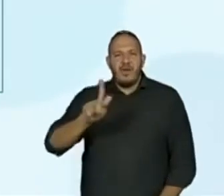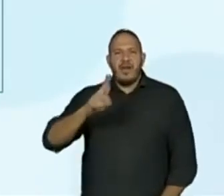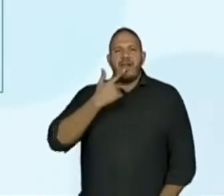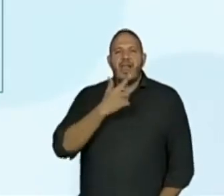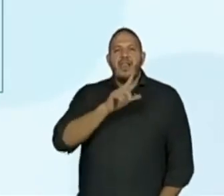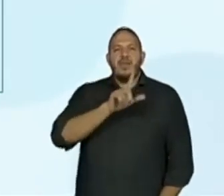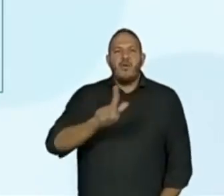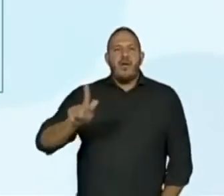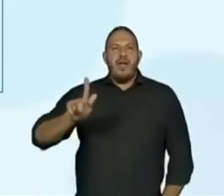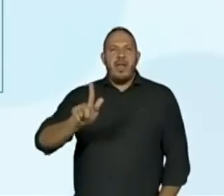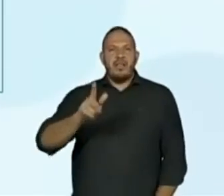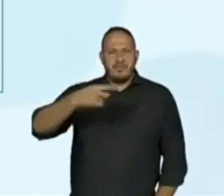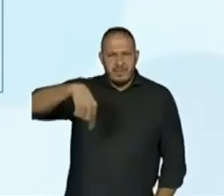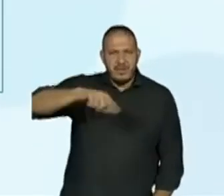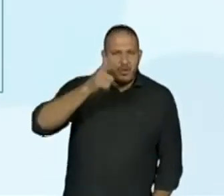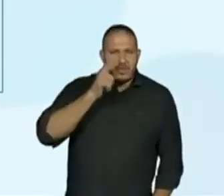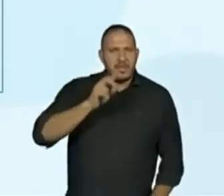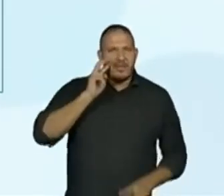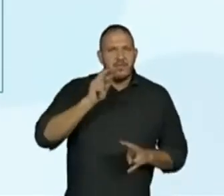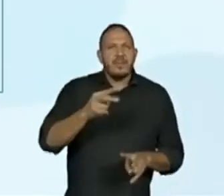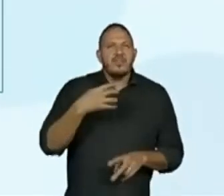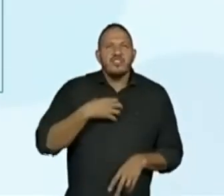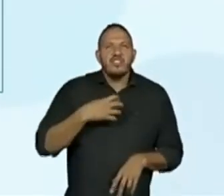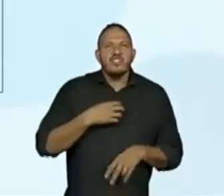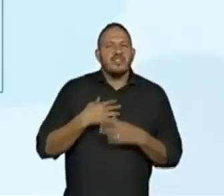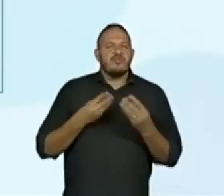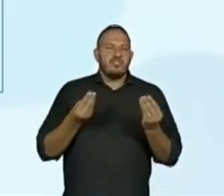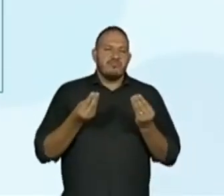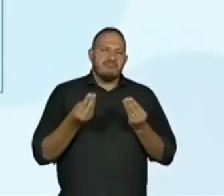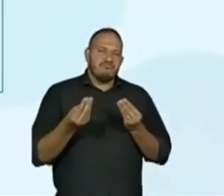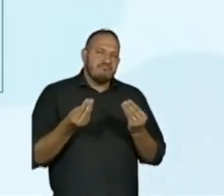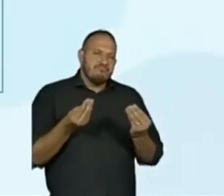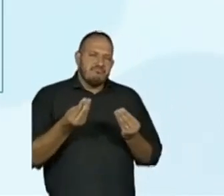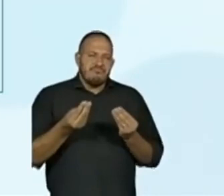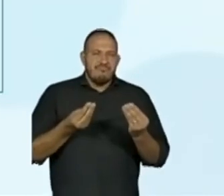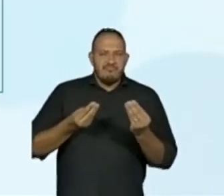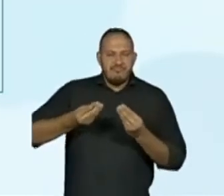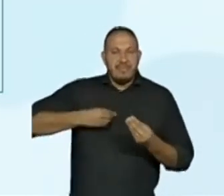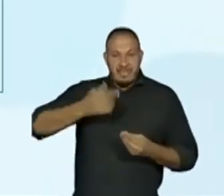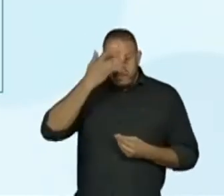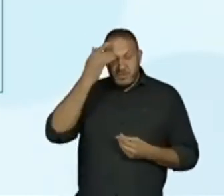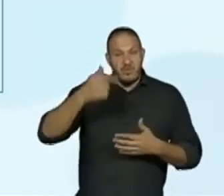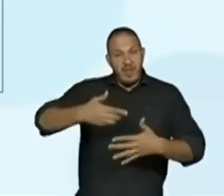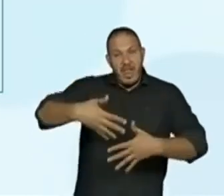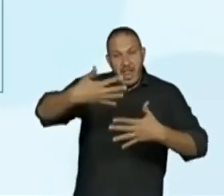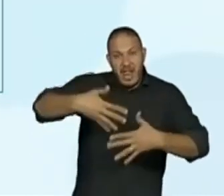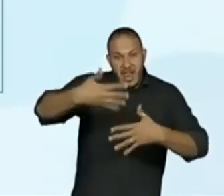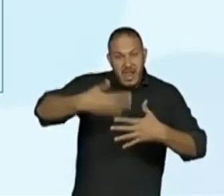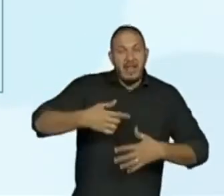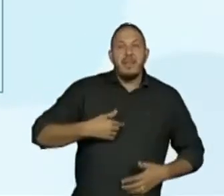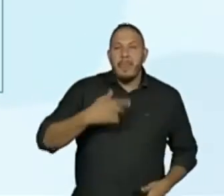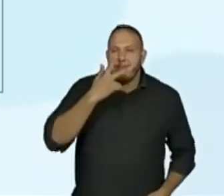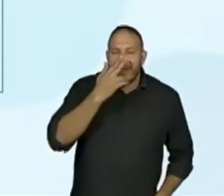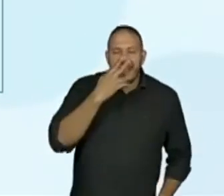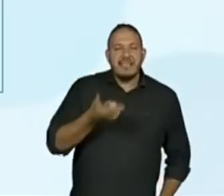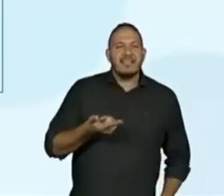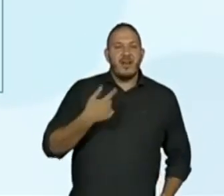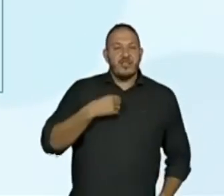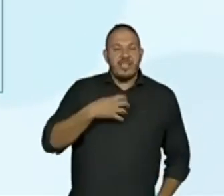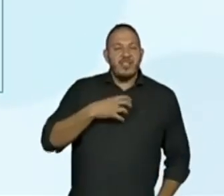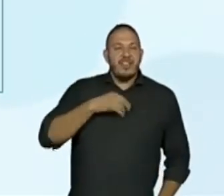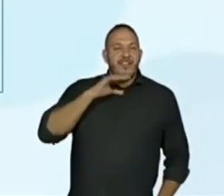Vocês conseguem reconhecer que tipo de jogo? Aqui, tem gente colocando, Parece até um trava-línguas.